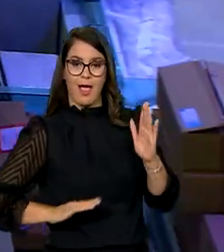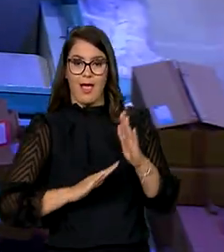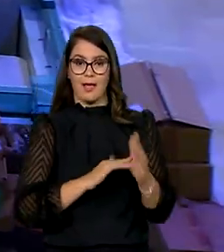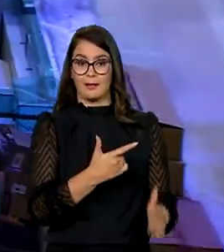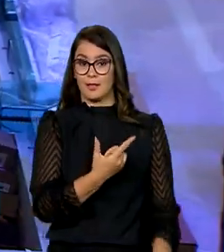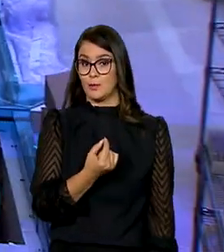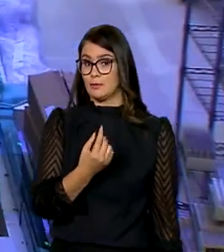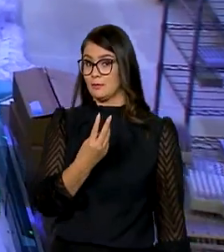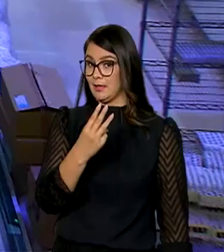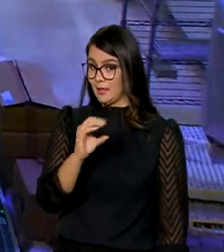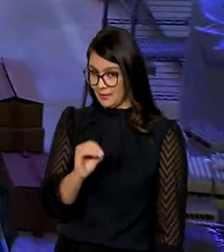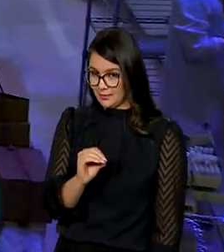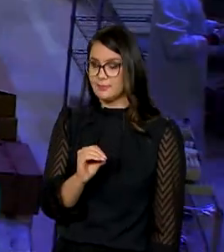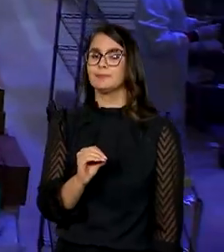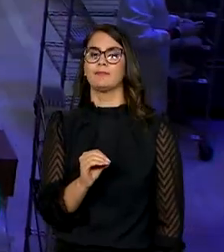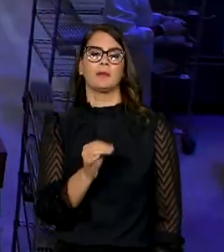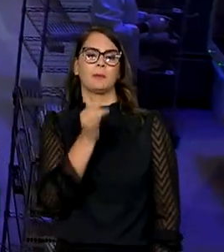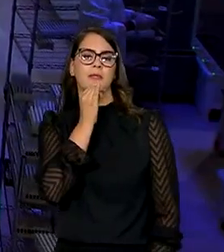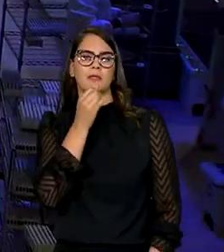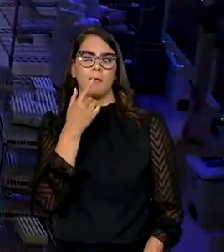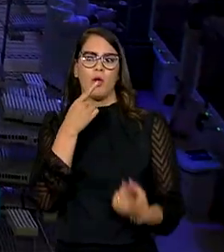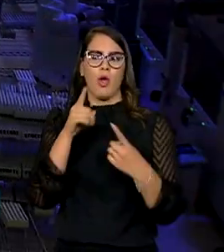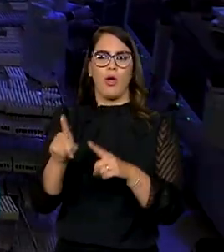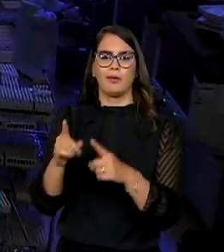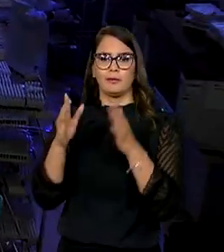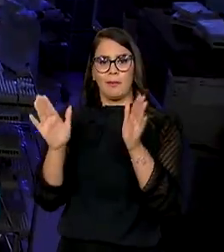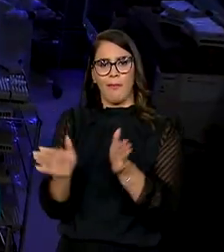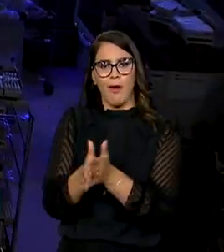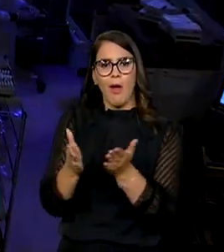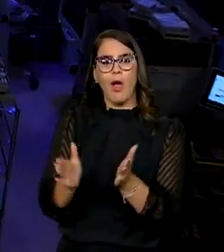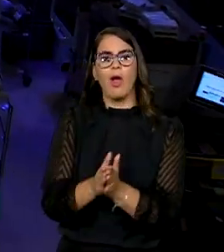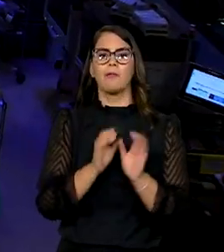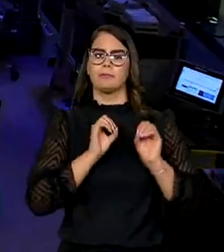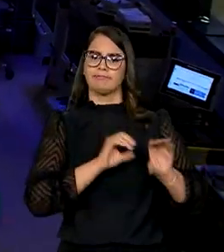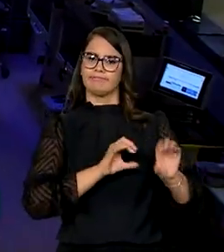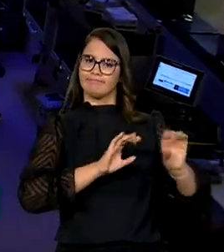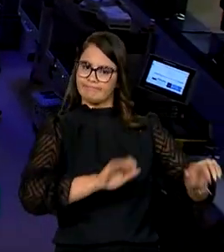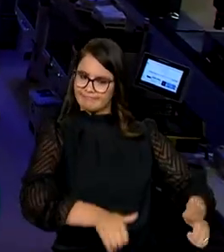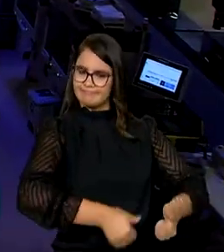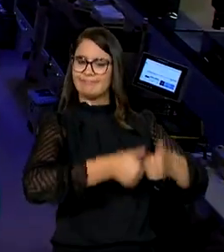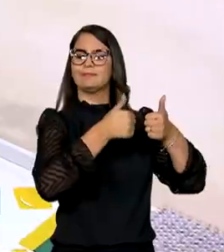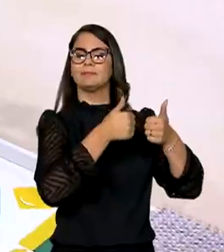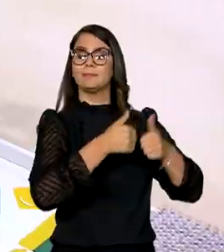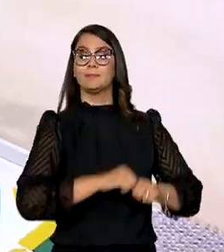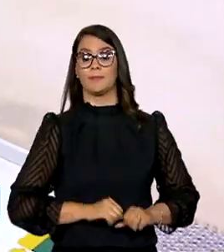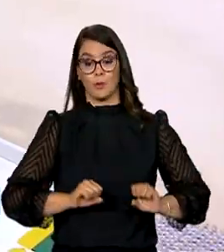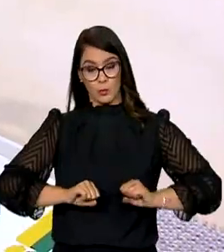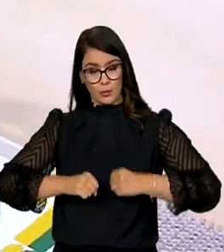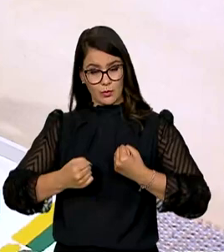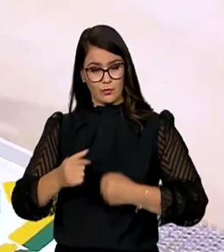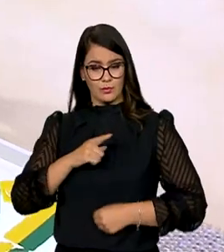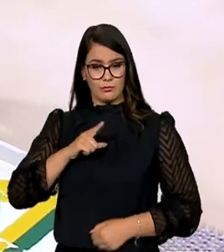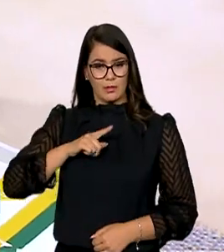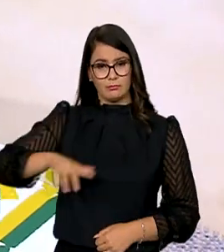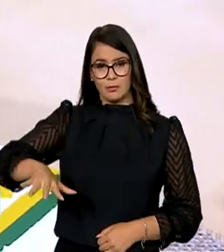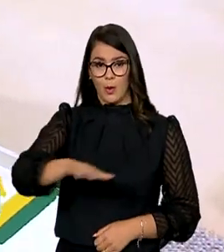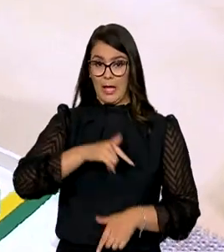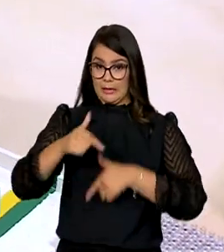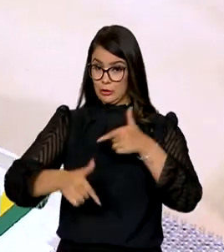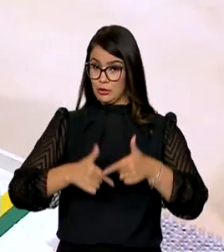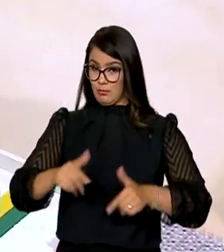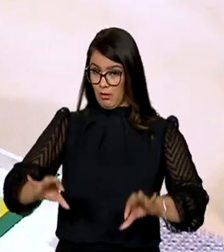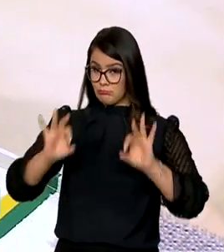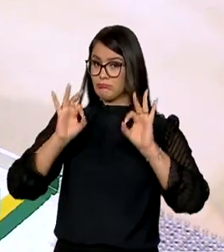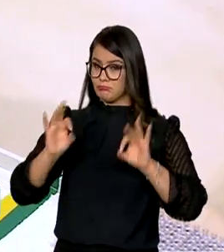2030, como combate à pobreza e educação de qualidade. O esforço para garantir um bom ambiente de trabalho